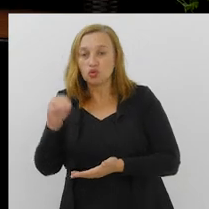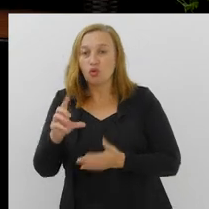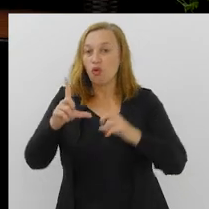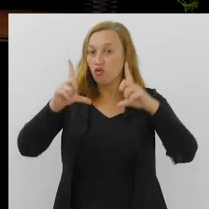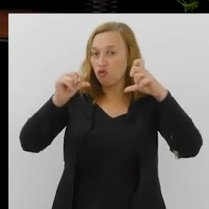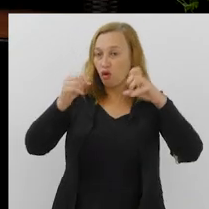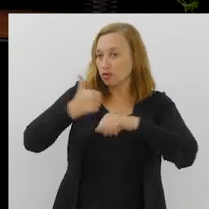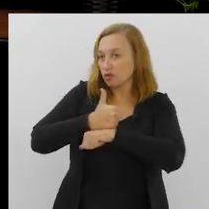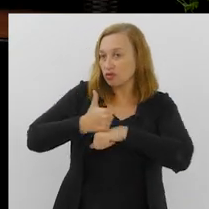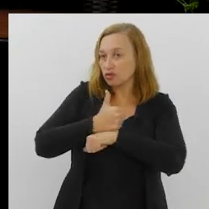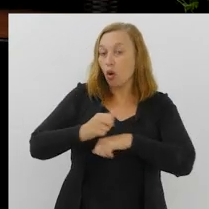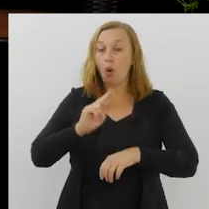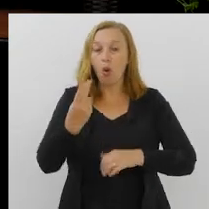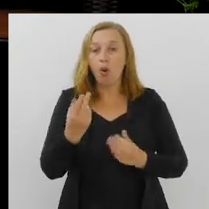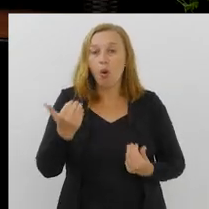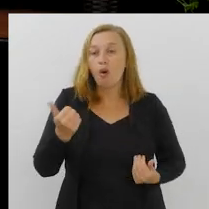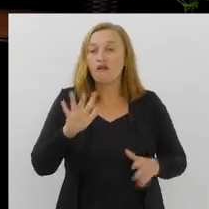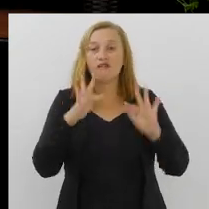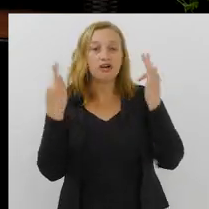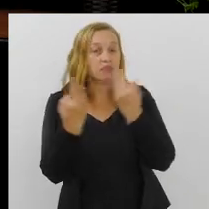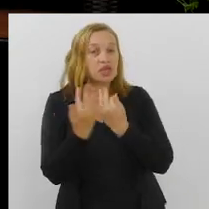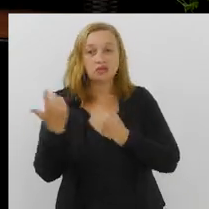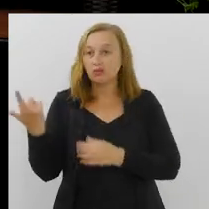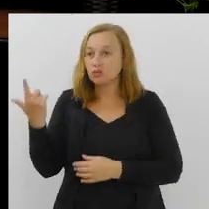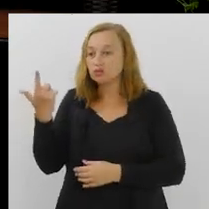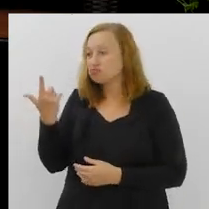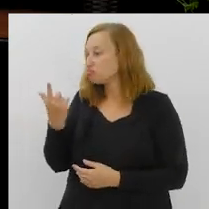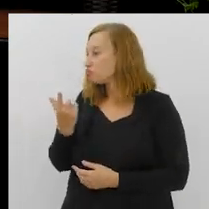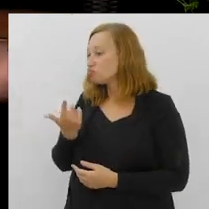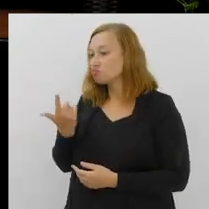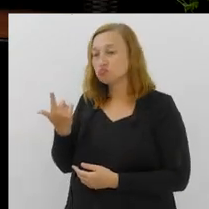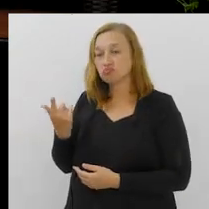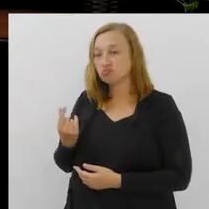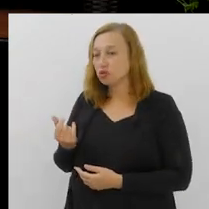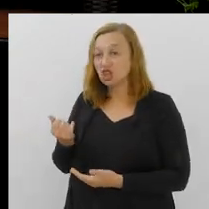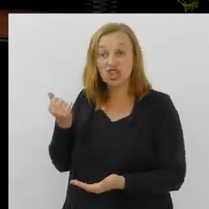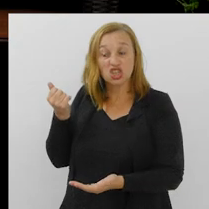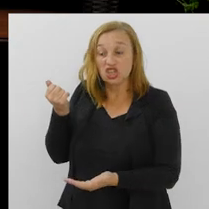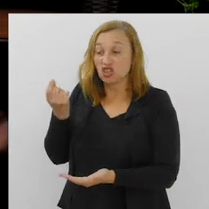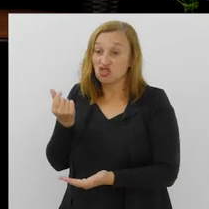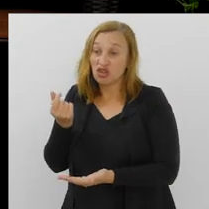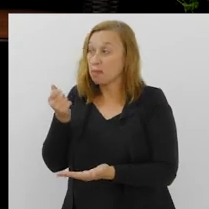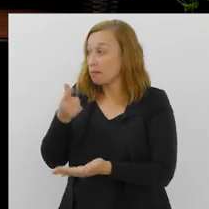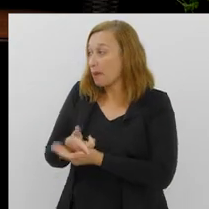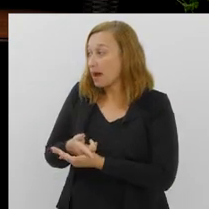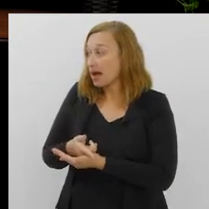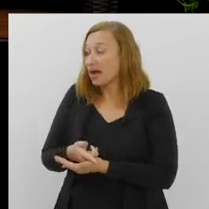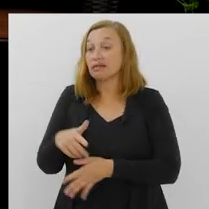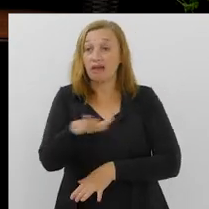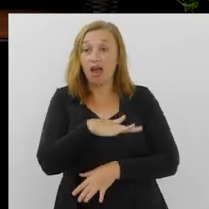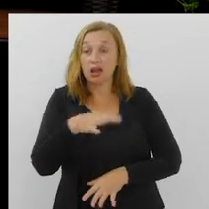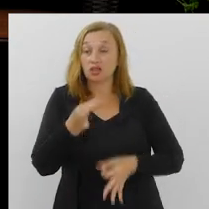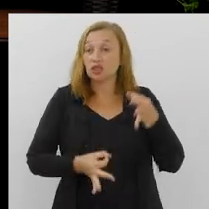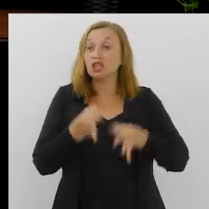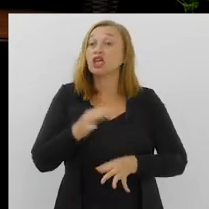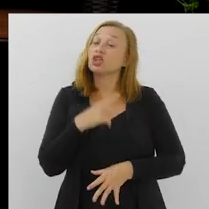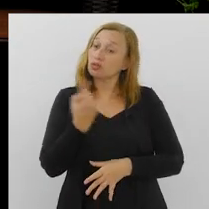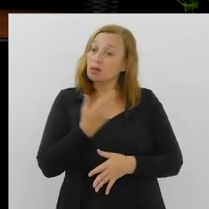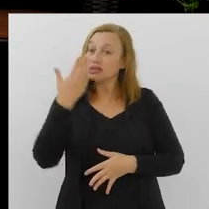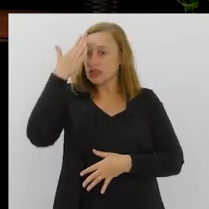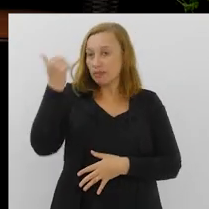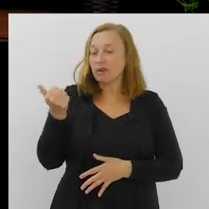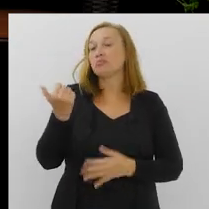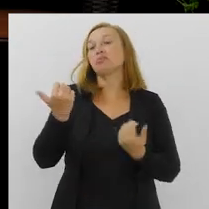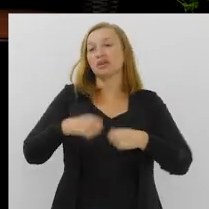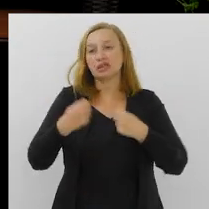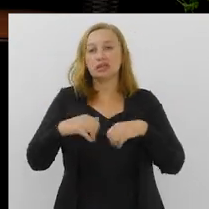seja porque ninguém da família conseguia dar aquele apoio e aquele direcionamento, porque não eram da área jurídica. E a gente sabe